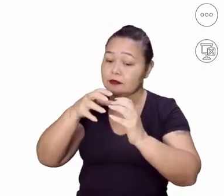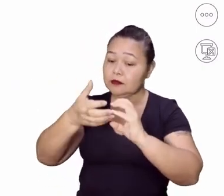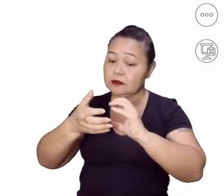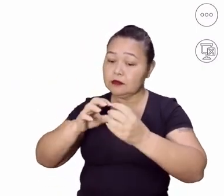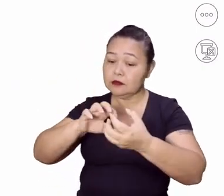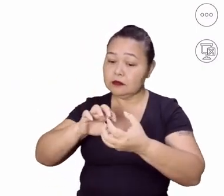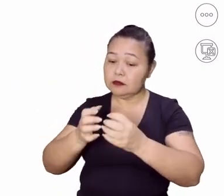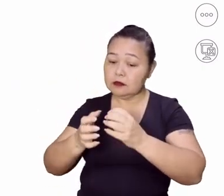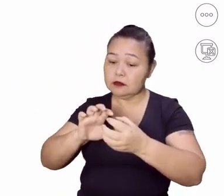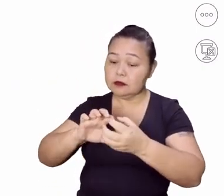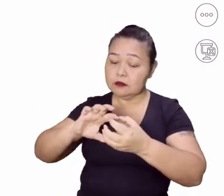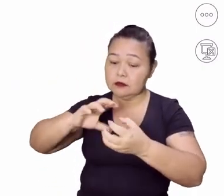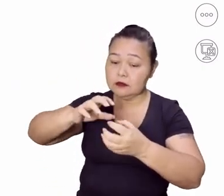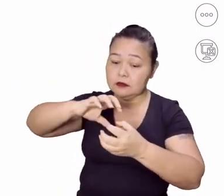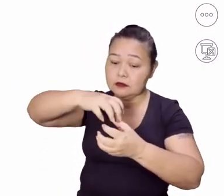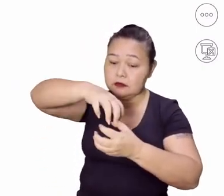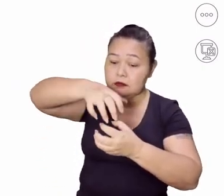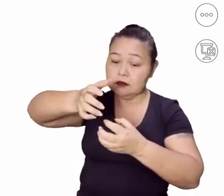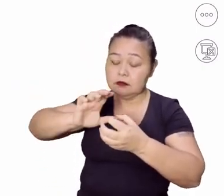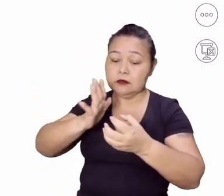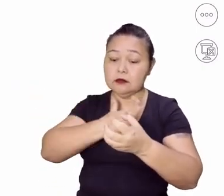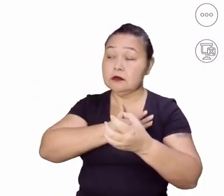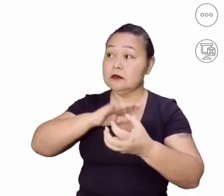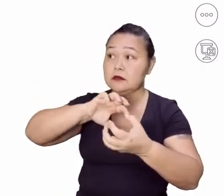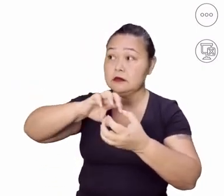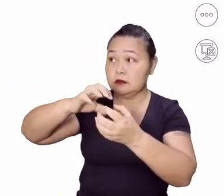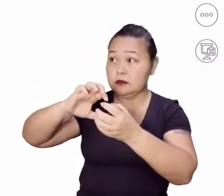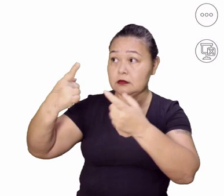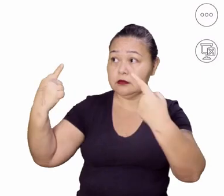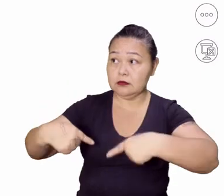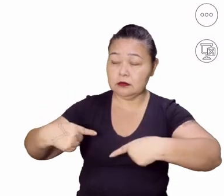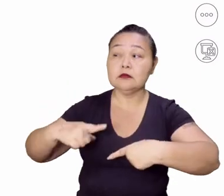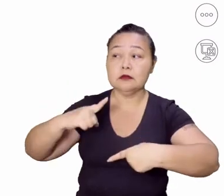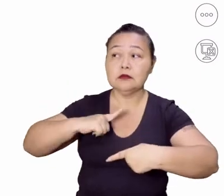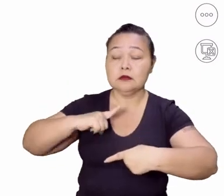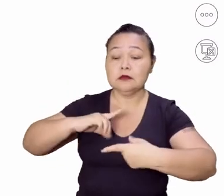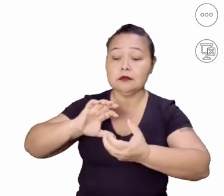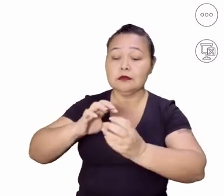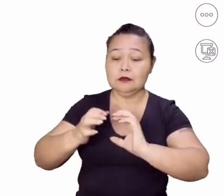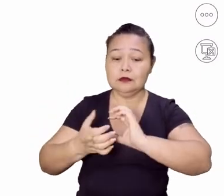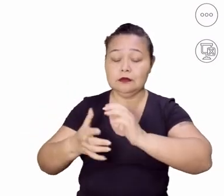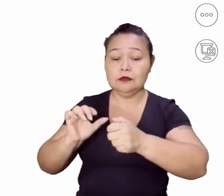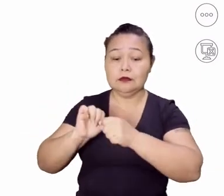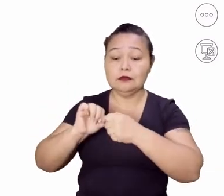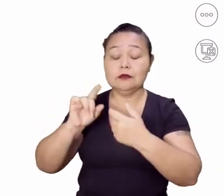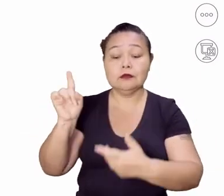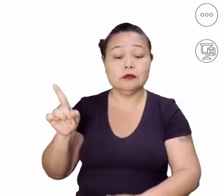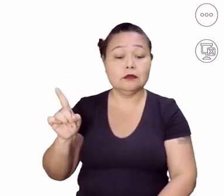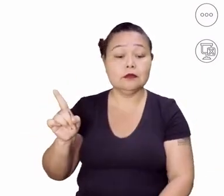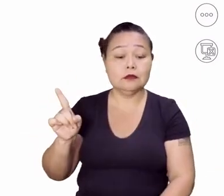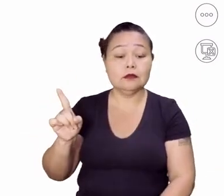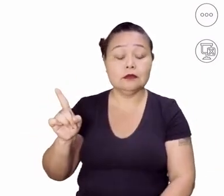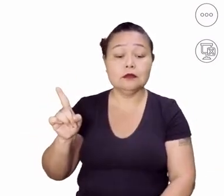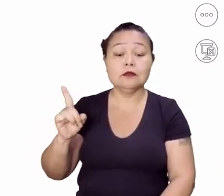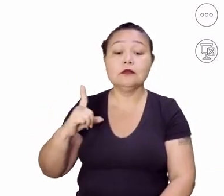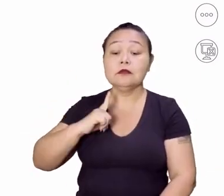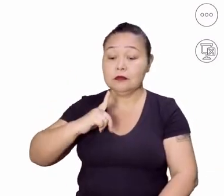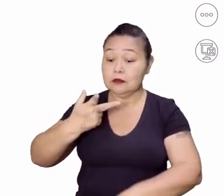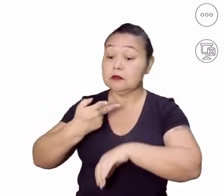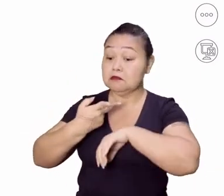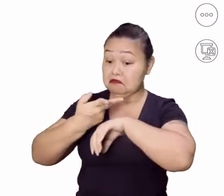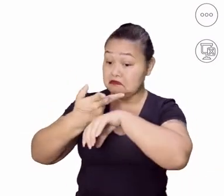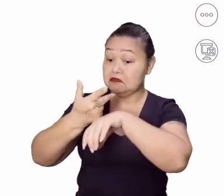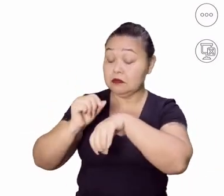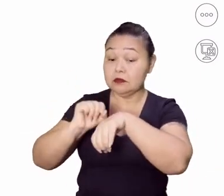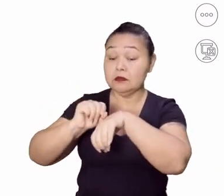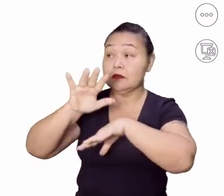Que o pessoal gosta muito, né? Tem até competição de cubo mágico. E tem prêmios e tudo